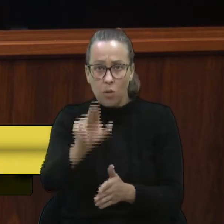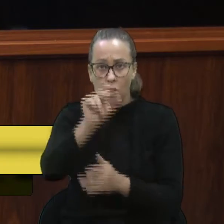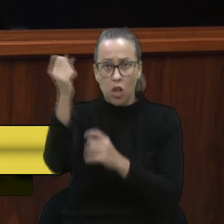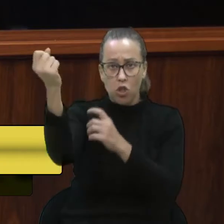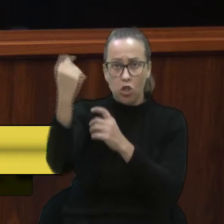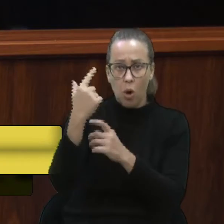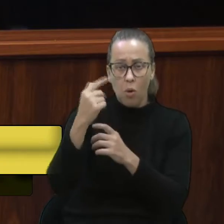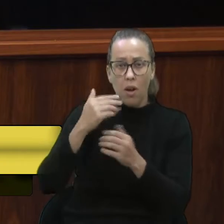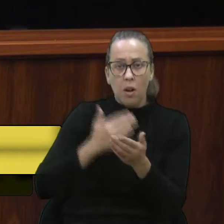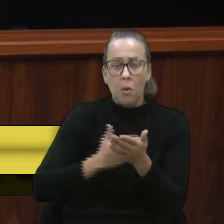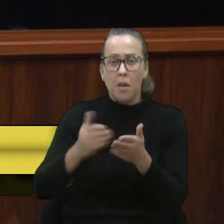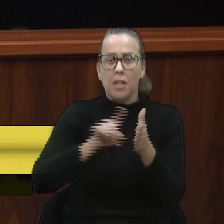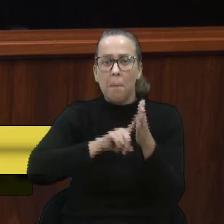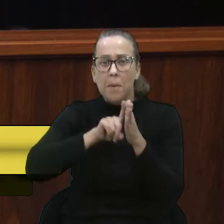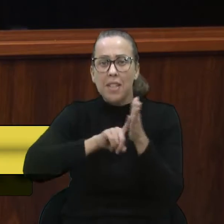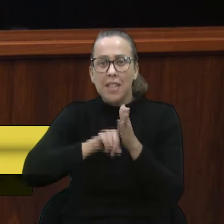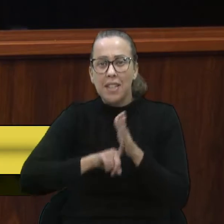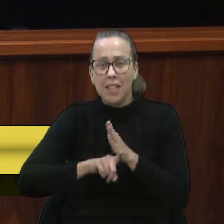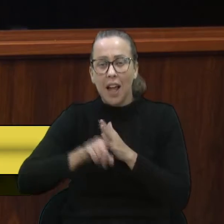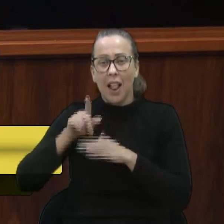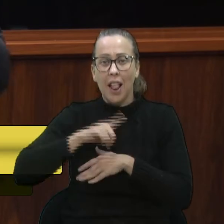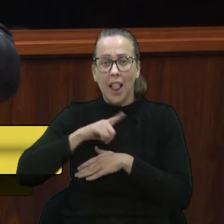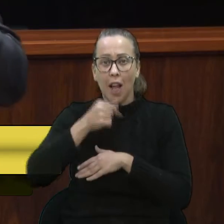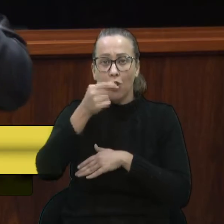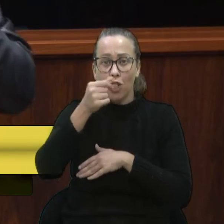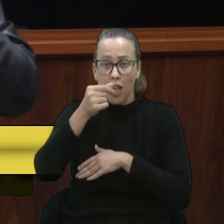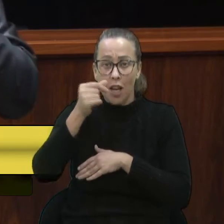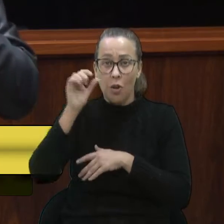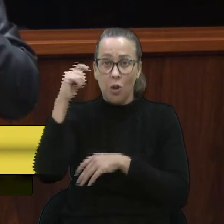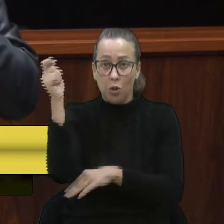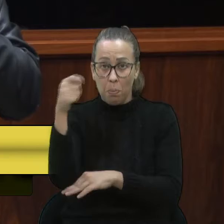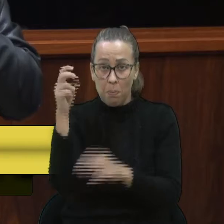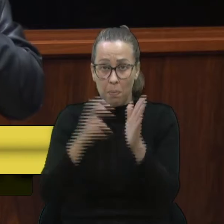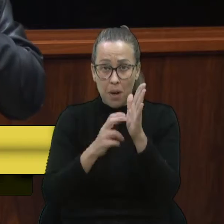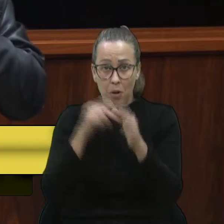estudo, já que há o financiamento específico do Banco do Sul.